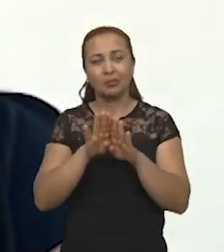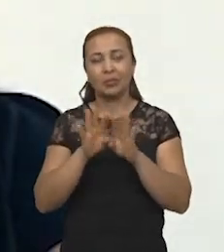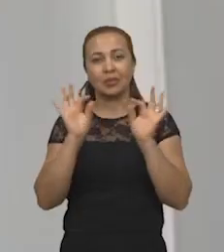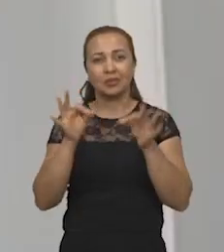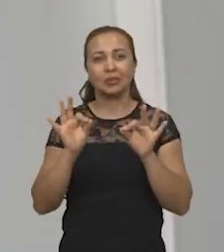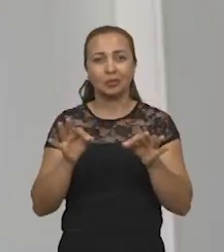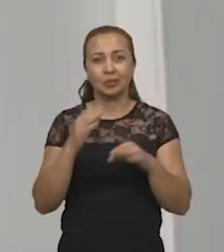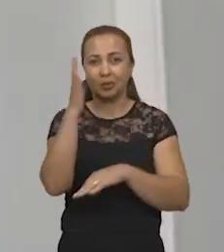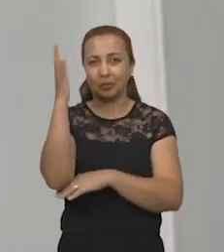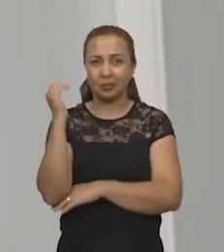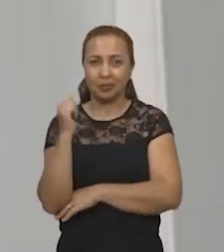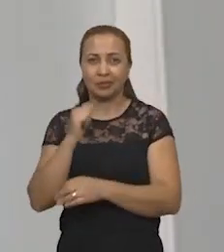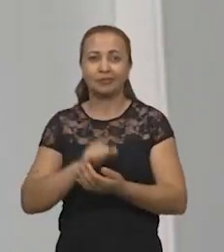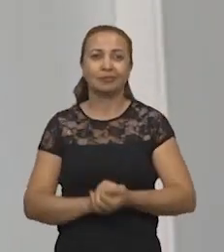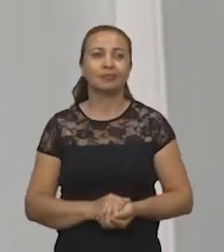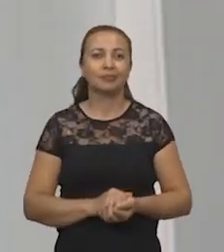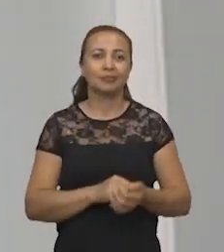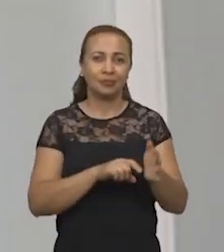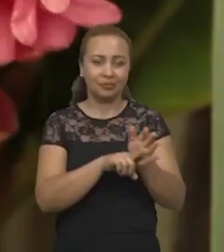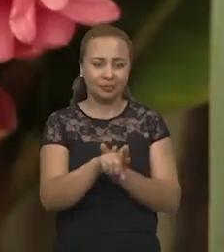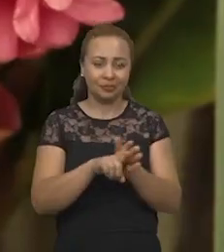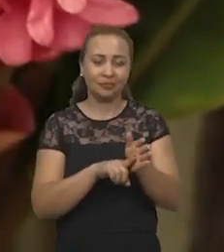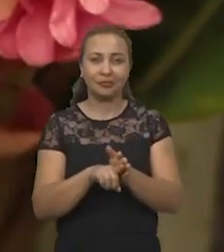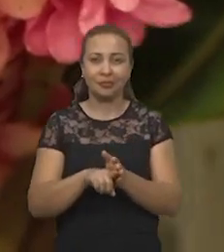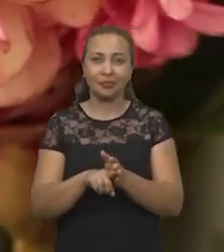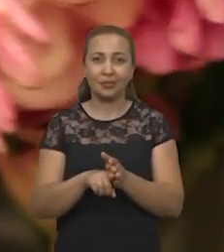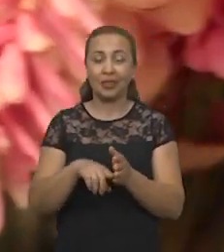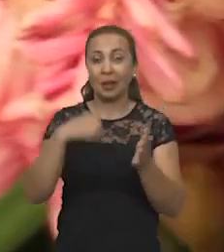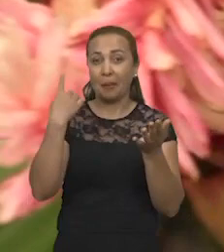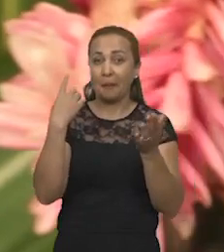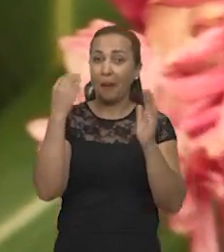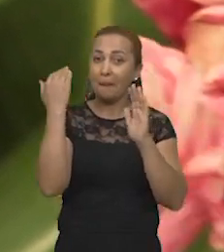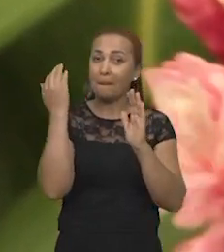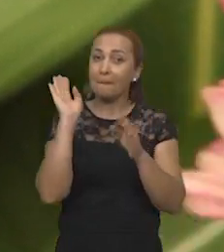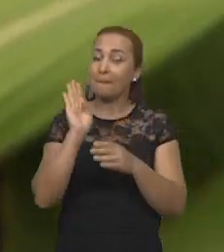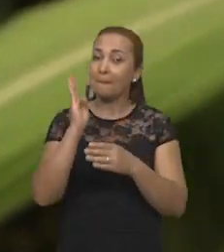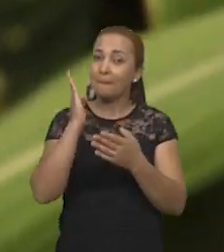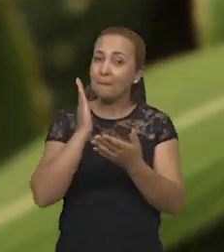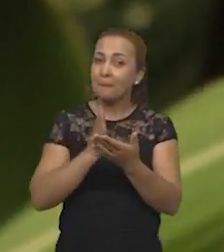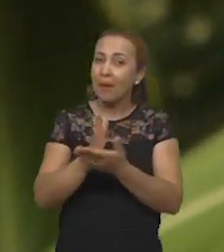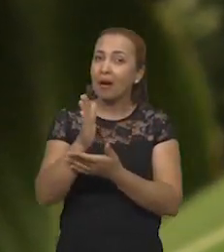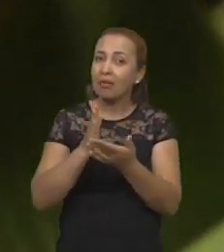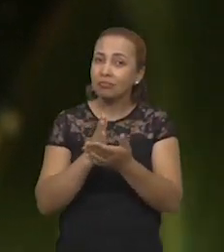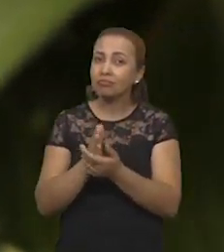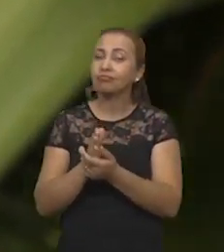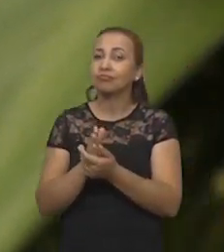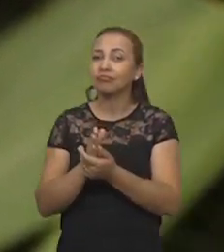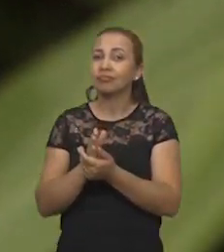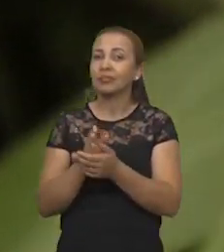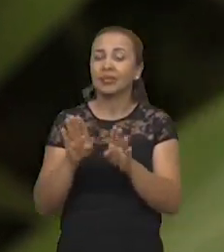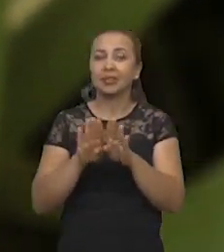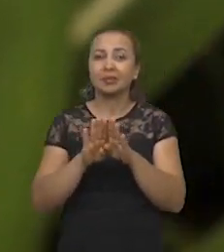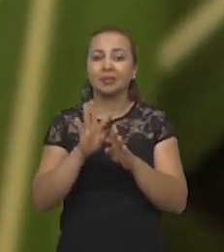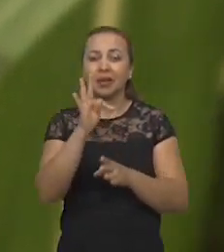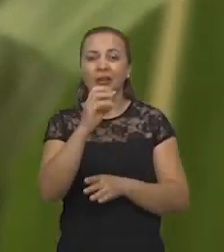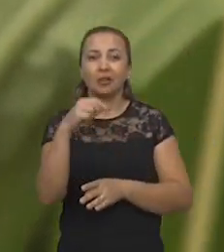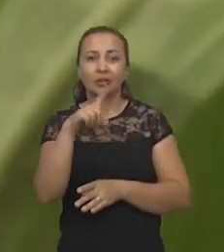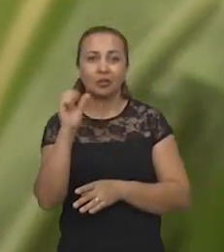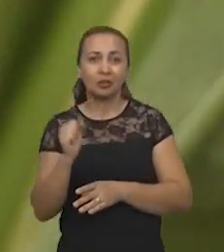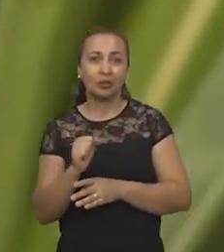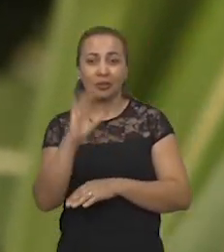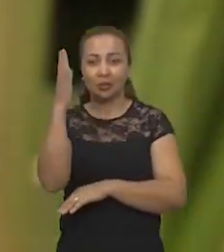medicinais. As pesquisas visam comprovar atividades farmacológicas e ou toxicológicas de plantas